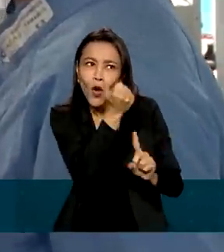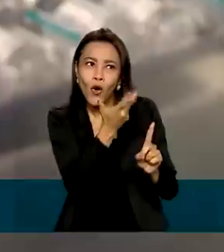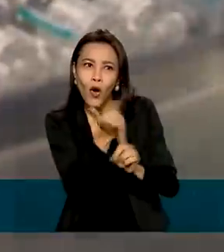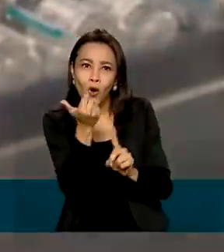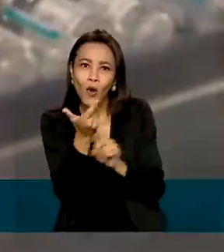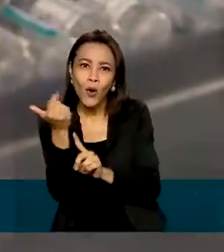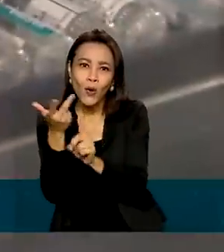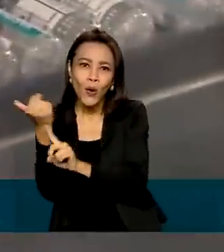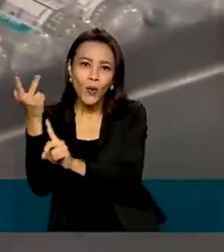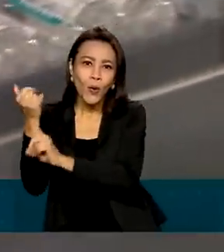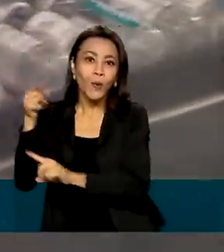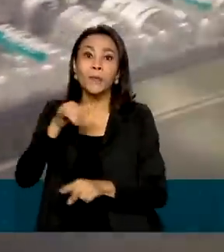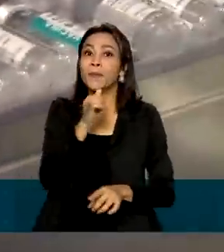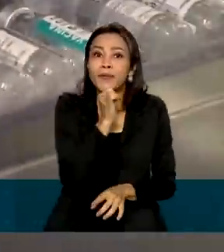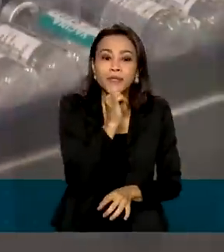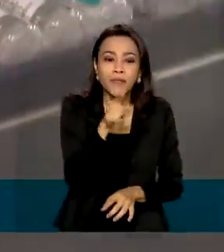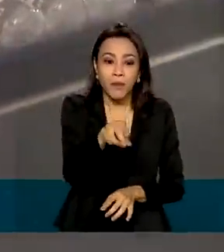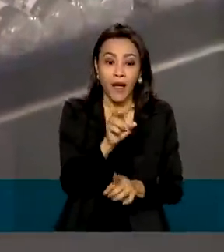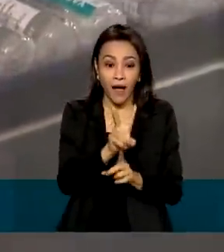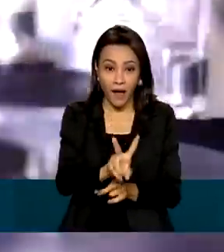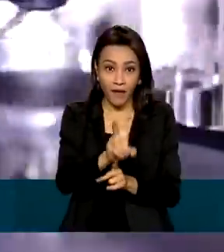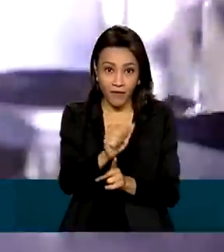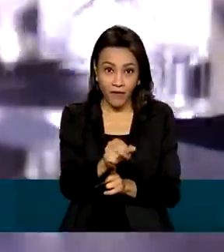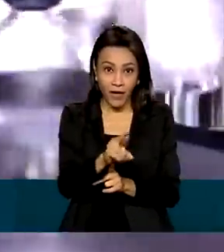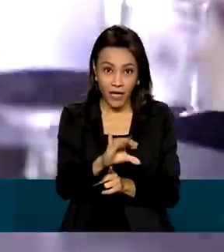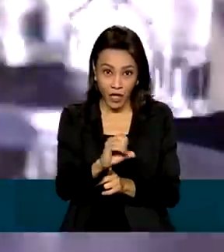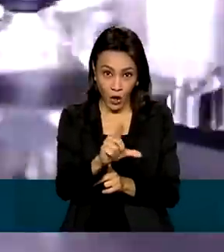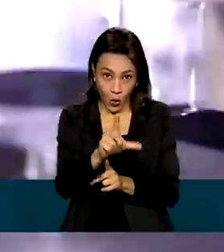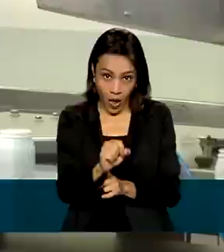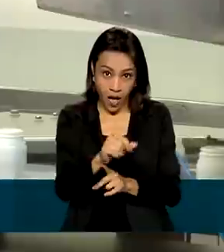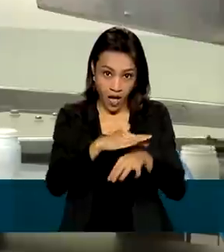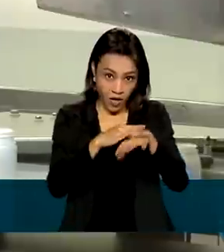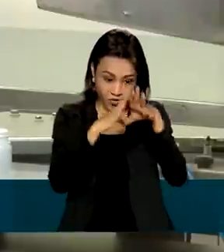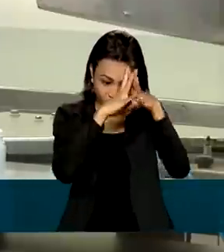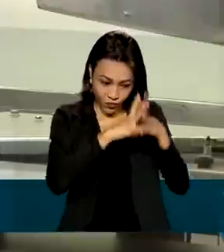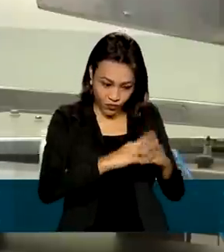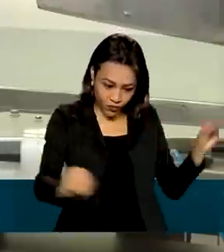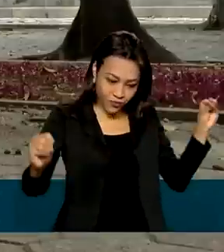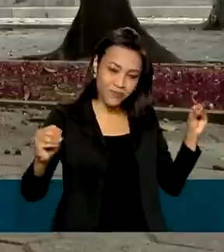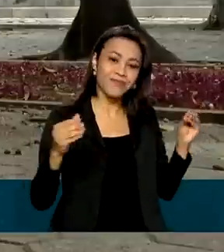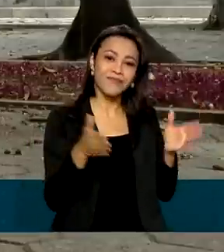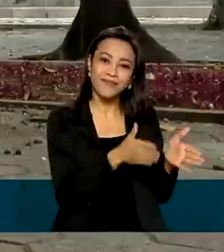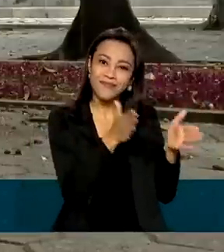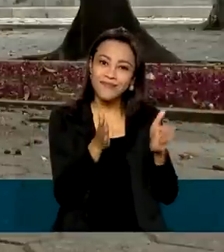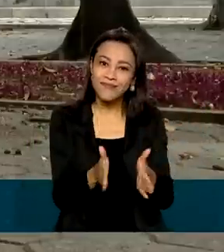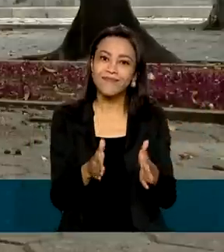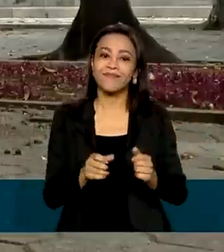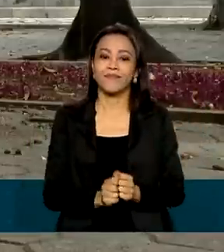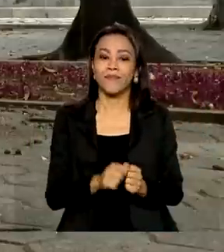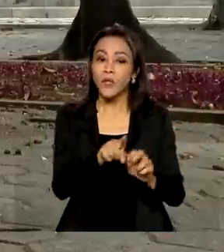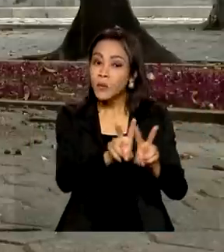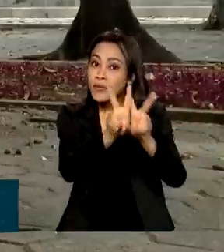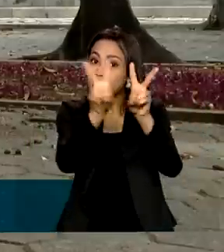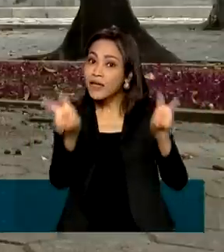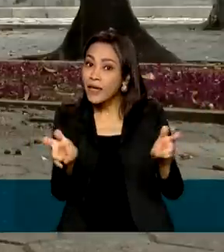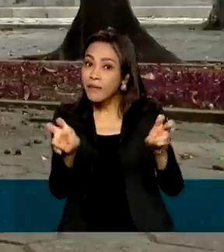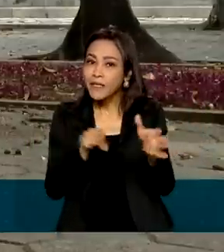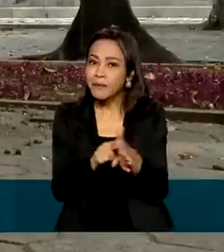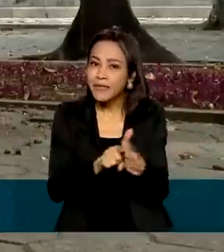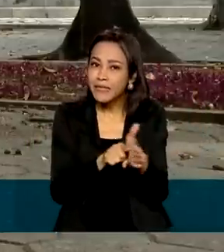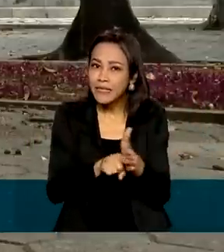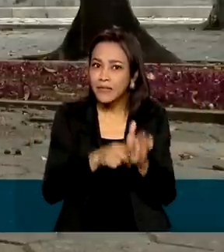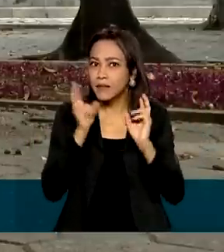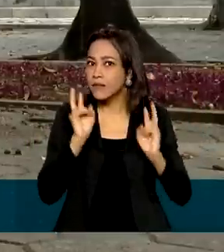como a erradicação da varíola e a descoberta da doença de Chagas. Os temas de pesquisa são sempre os temas